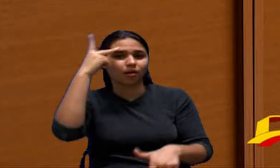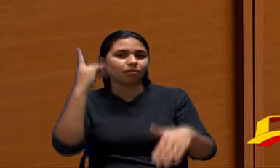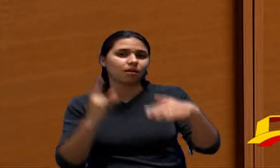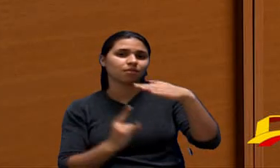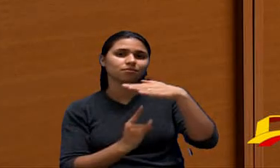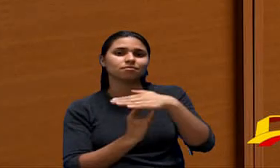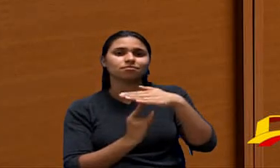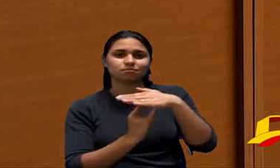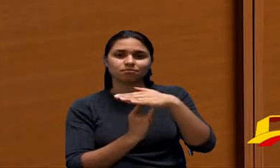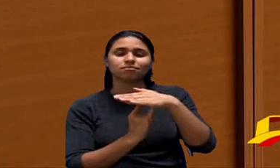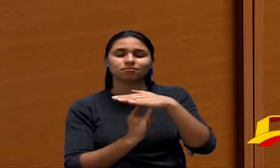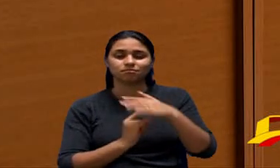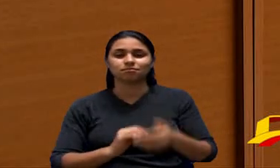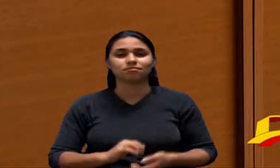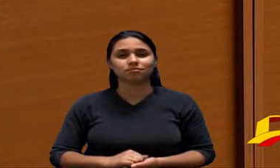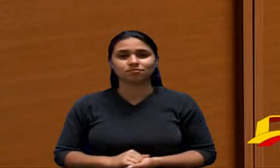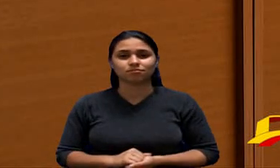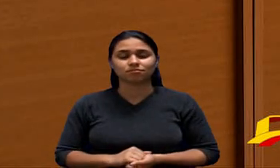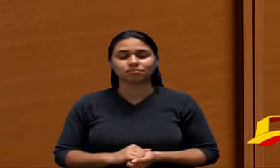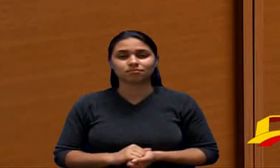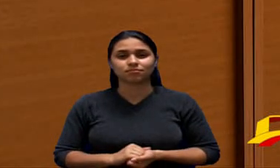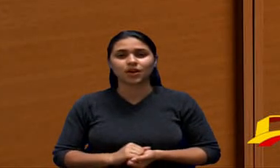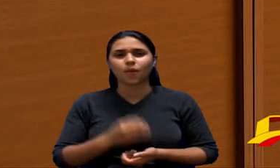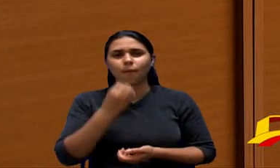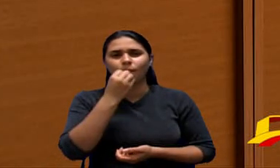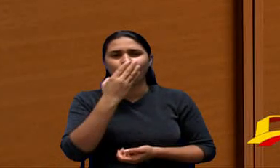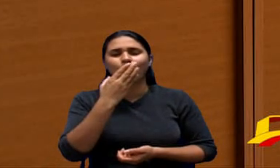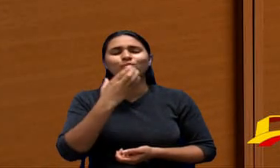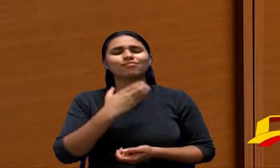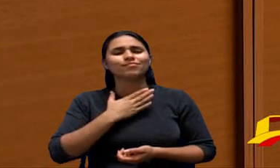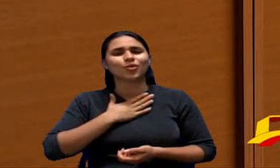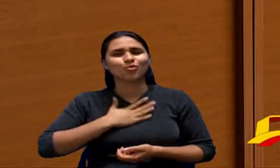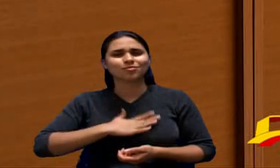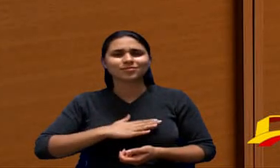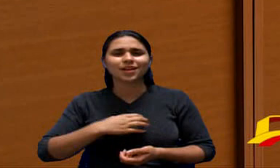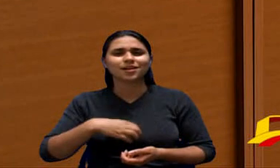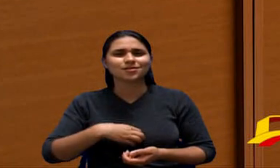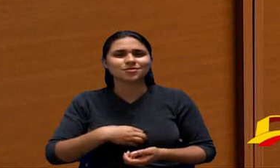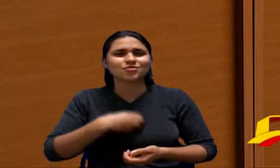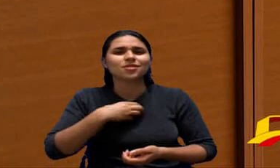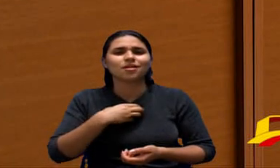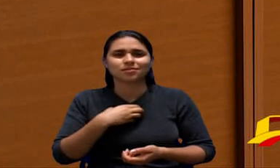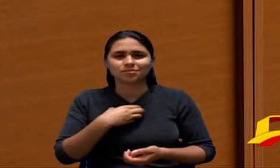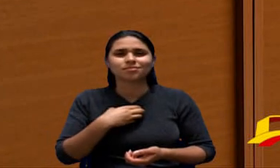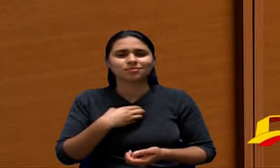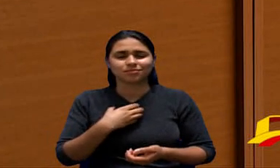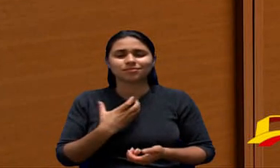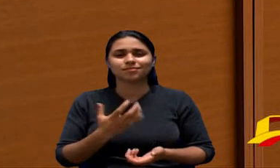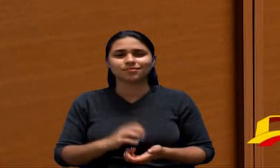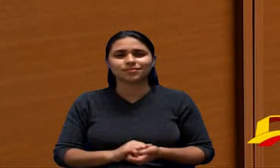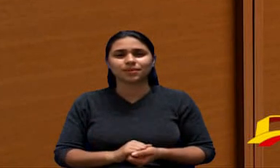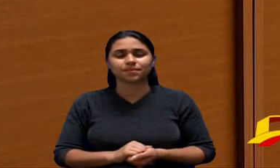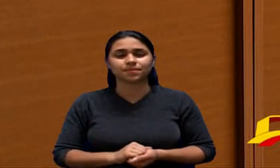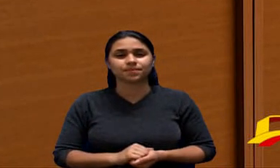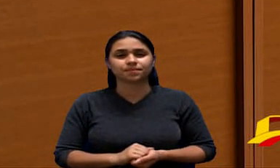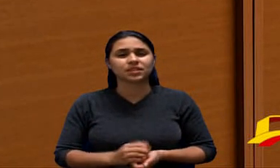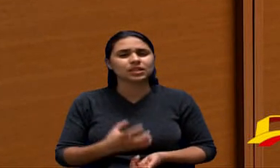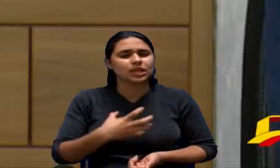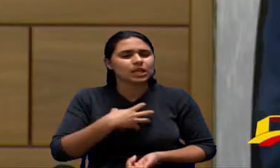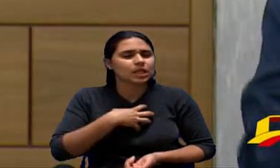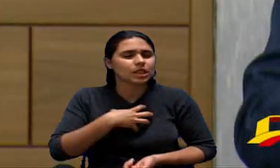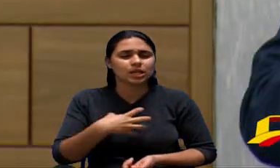honestidade nos trabalhos de vocês eu vejo honestidade e vontade de ajudar esse pessoal que trabalha